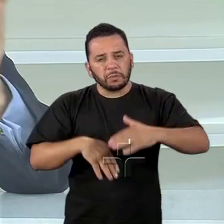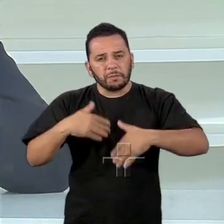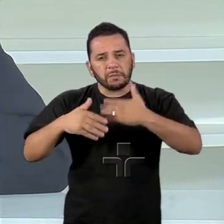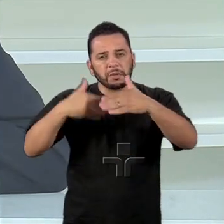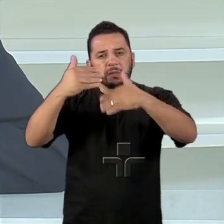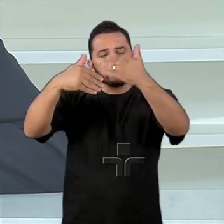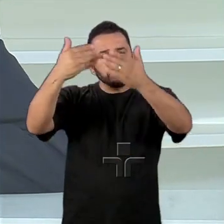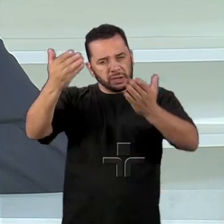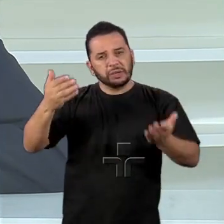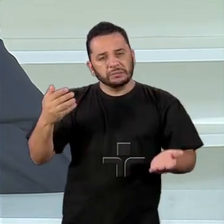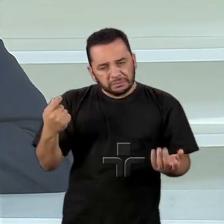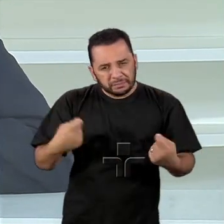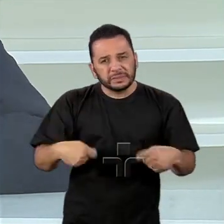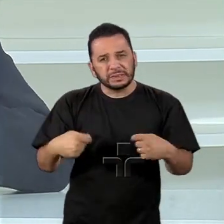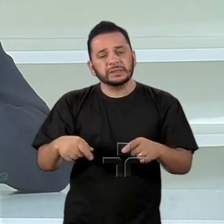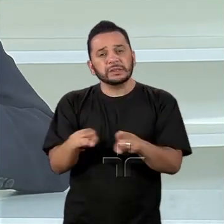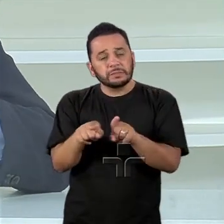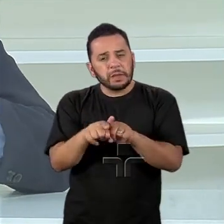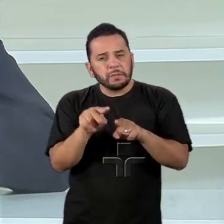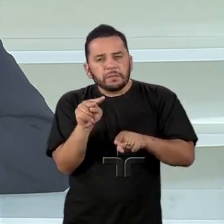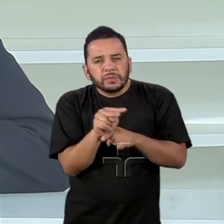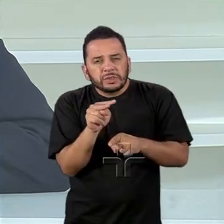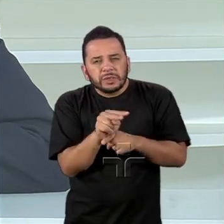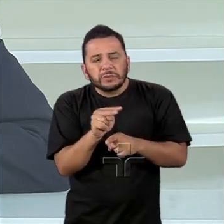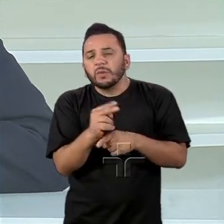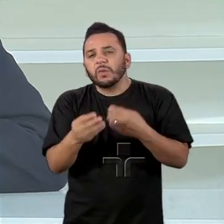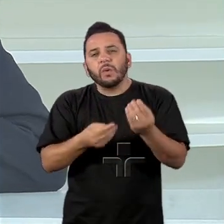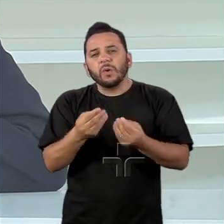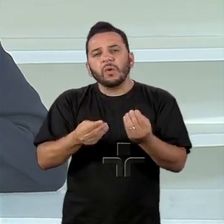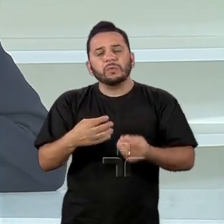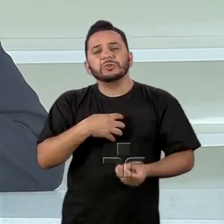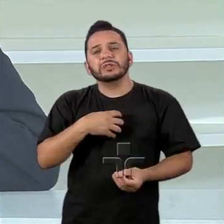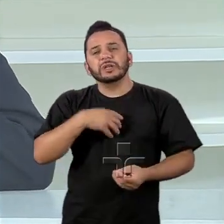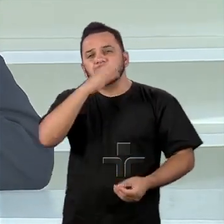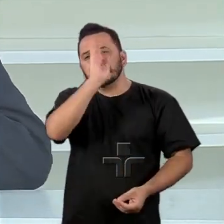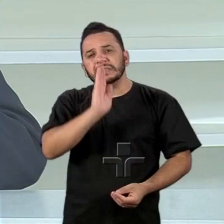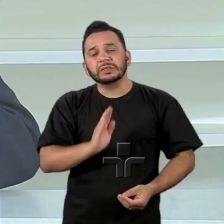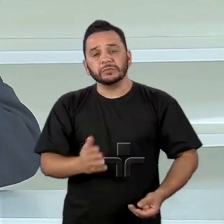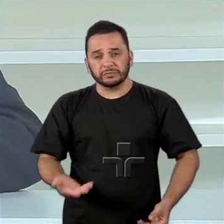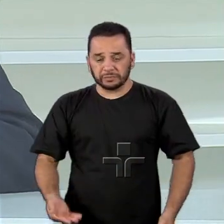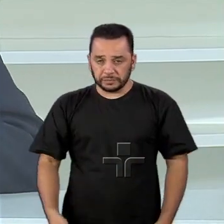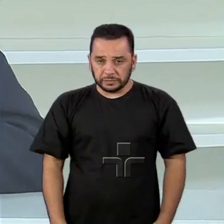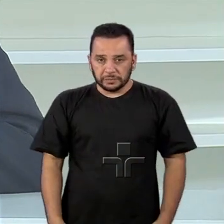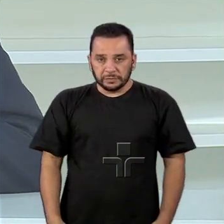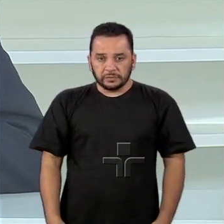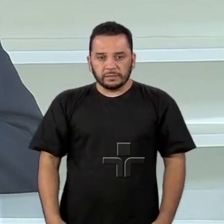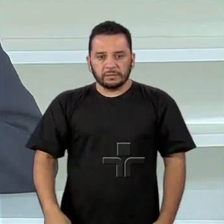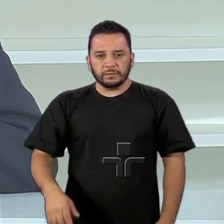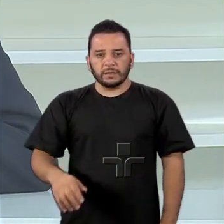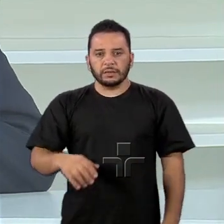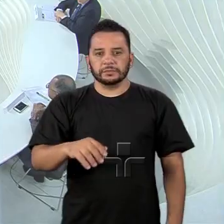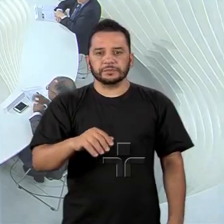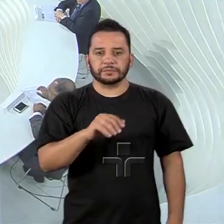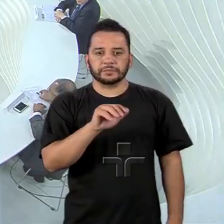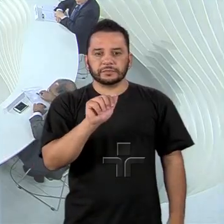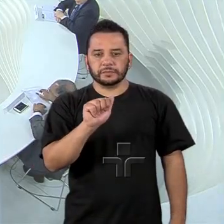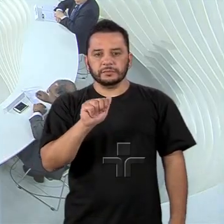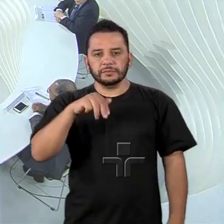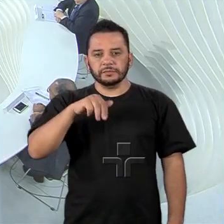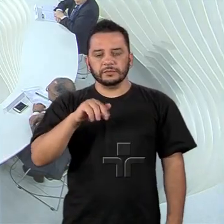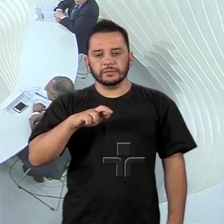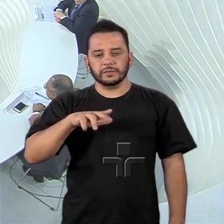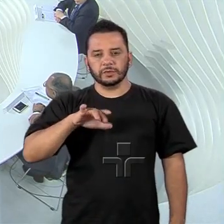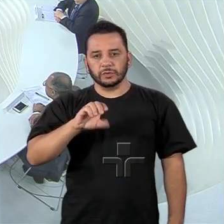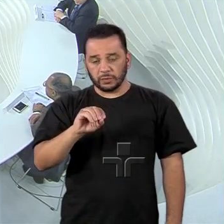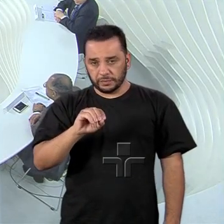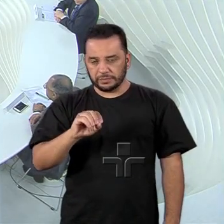na questão do protecionismo. Qual é a posição nossa sobre isso? Amancio. Boa noite. Eu acho